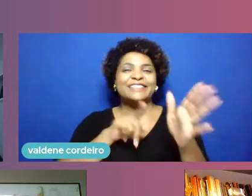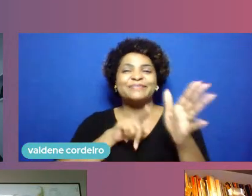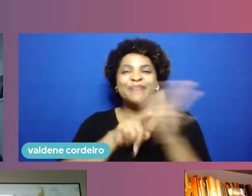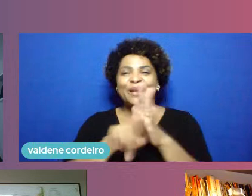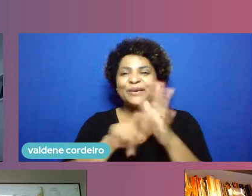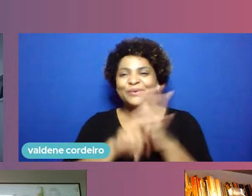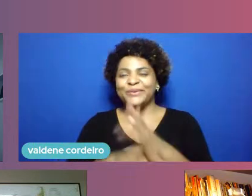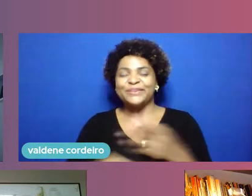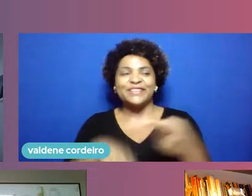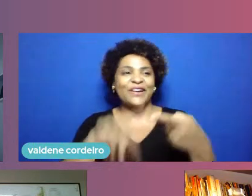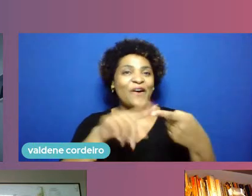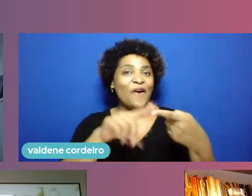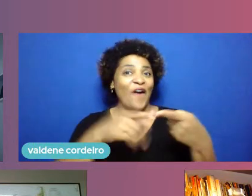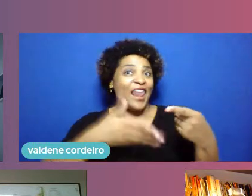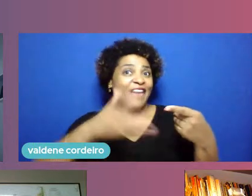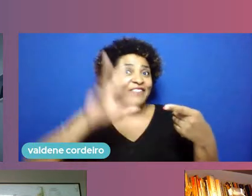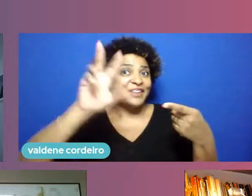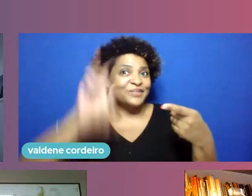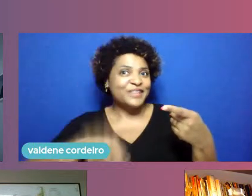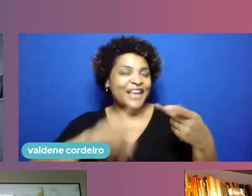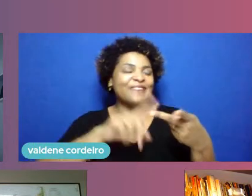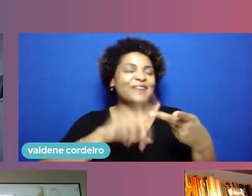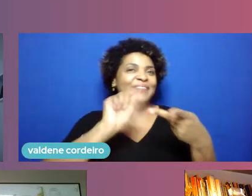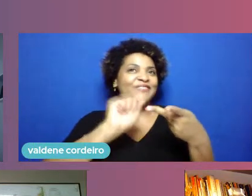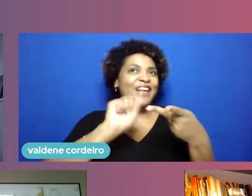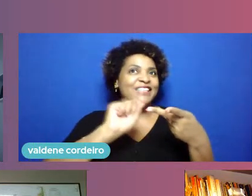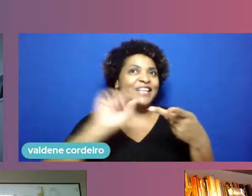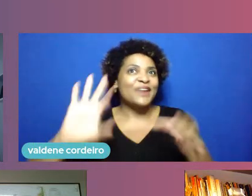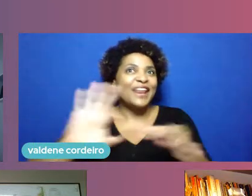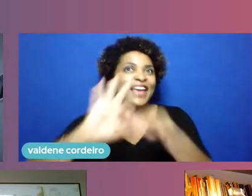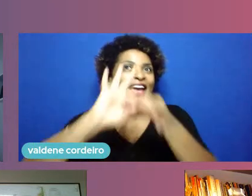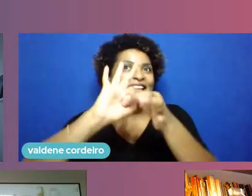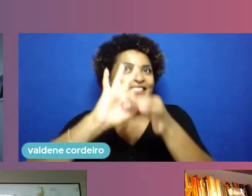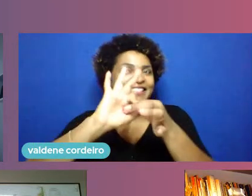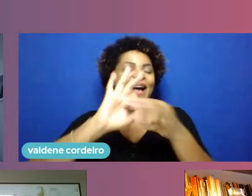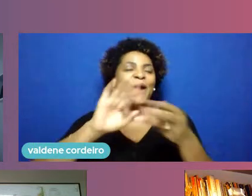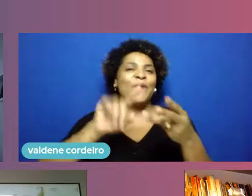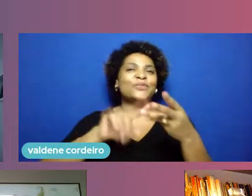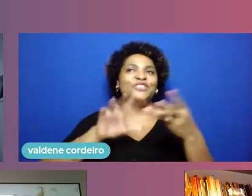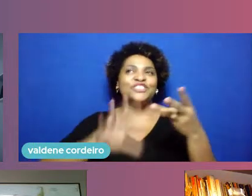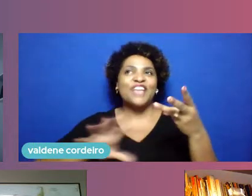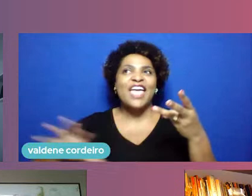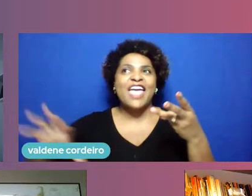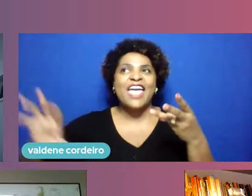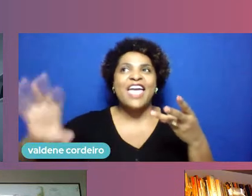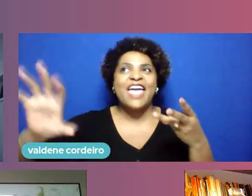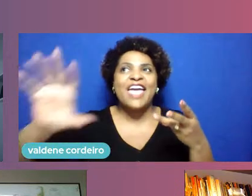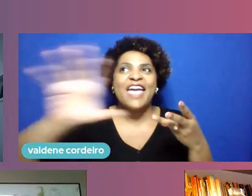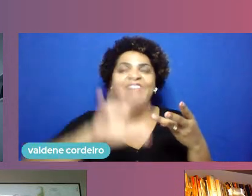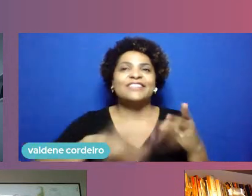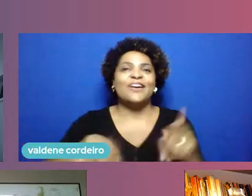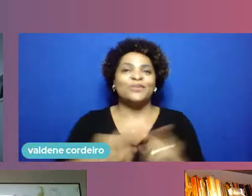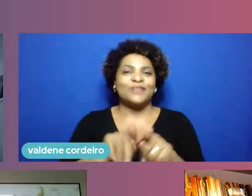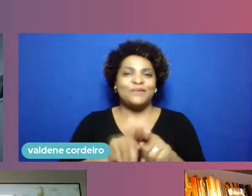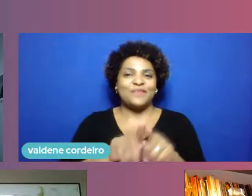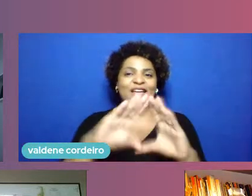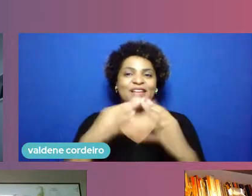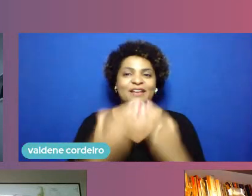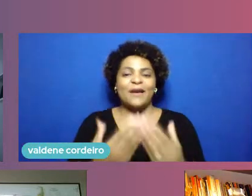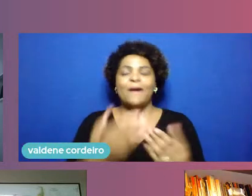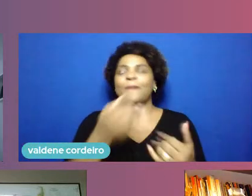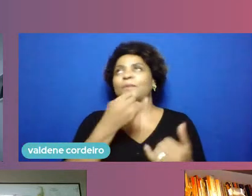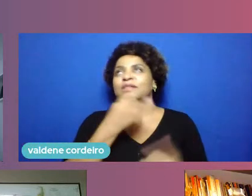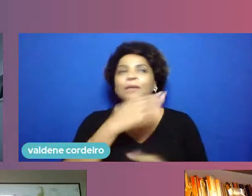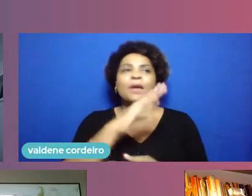temática mas ao mesmo tempo gerando conexões entre as regiões o pessoal do ecossistema de Caruaru foi para lá